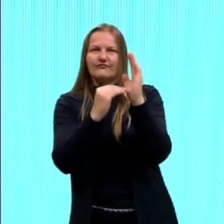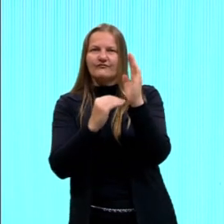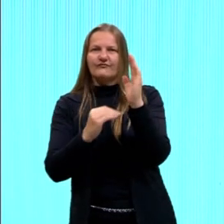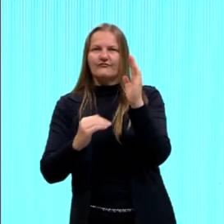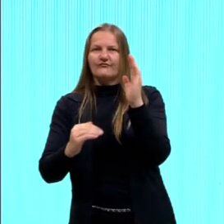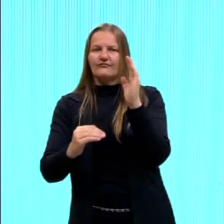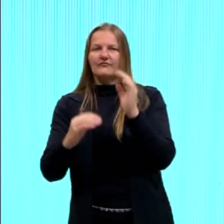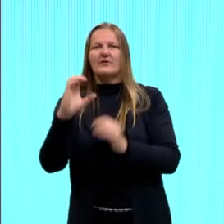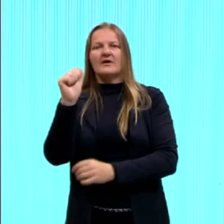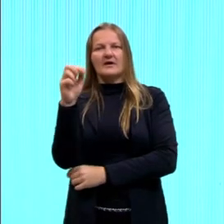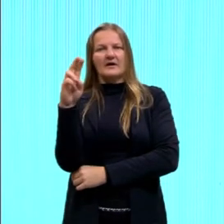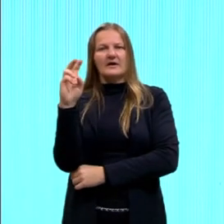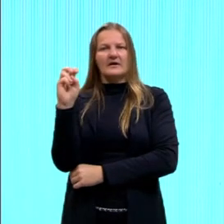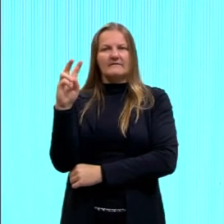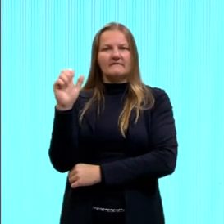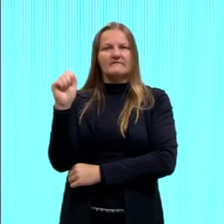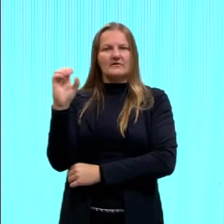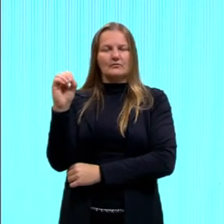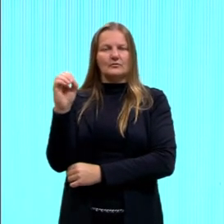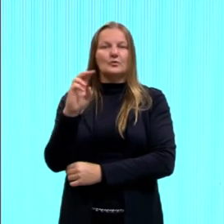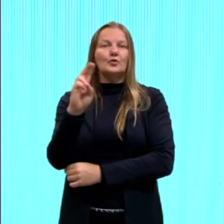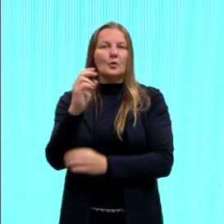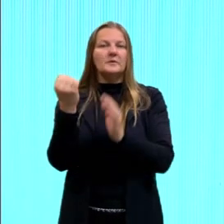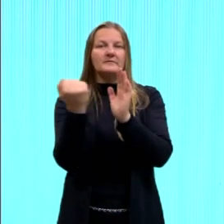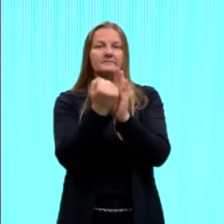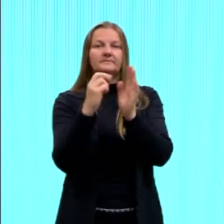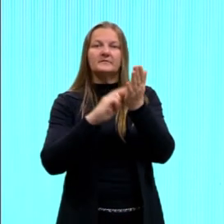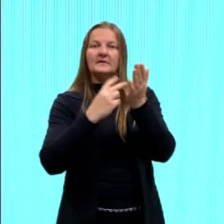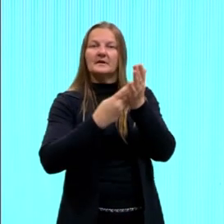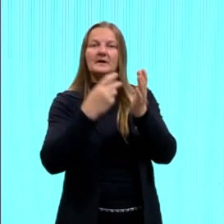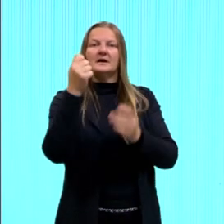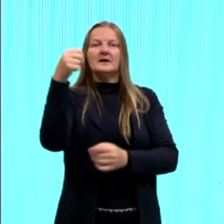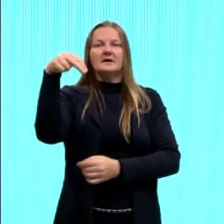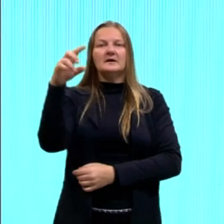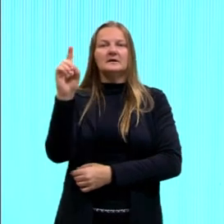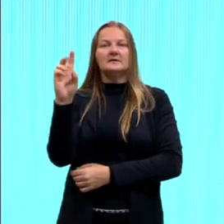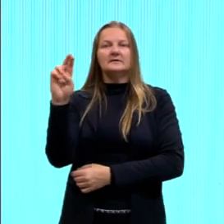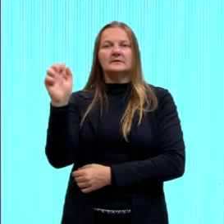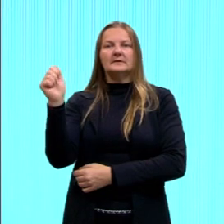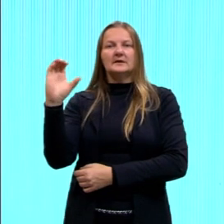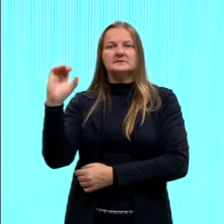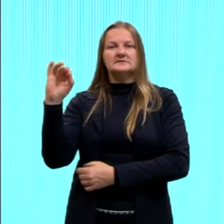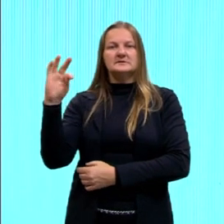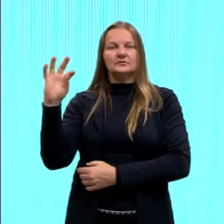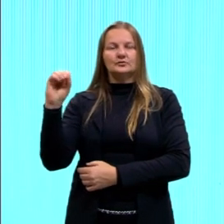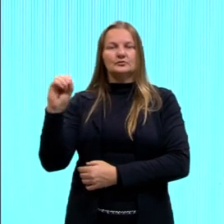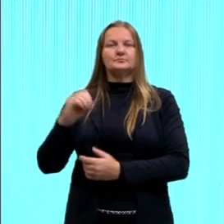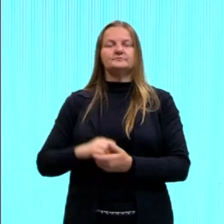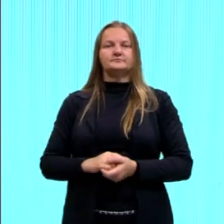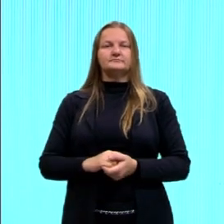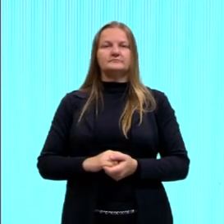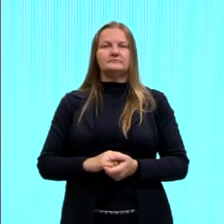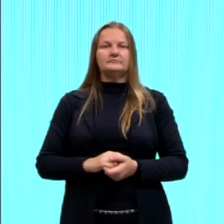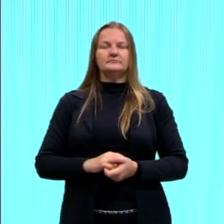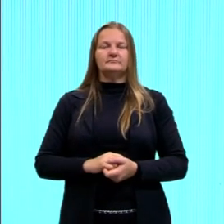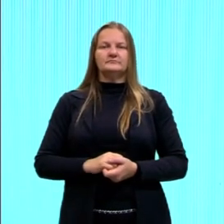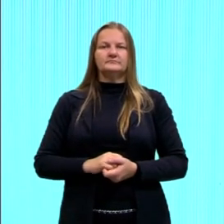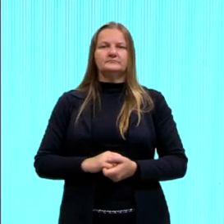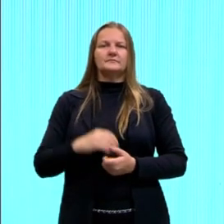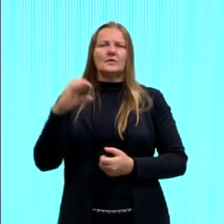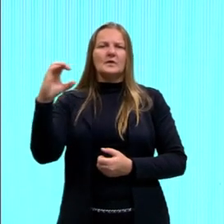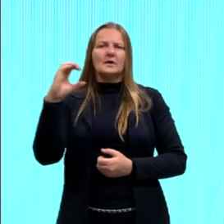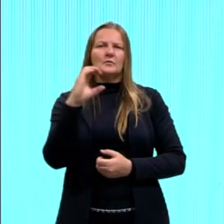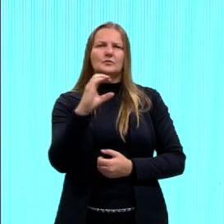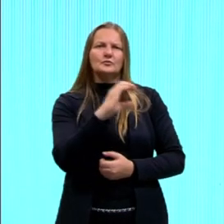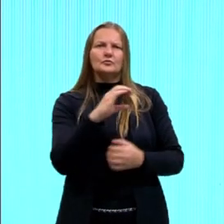virar, então, carvão, o andracito, tá? Teor de carbono vai aumentando, então, o carbono, ele vai se fixando um no outro, vai